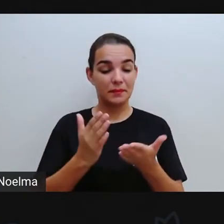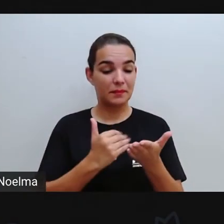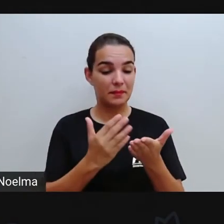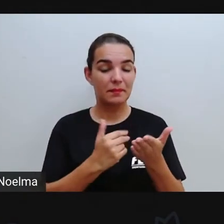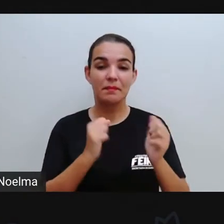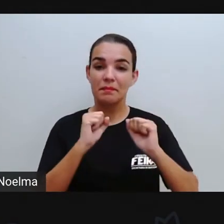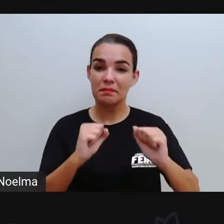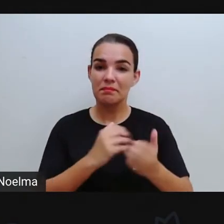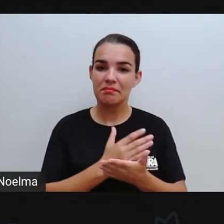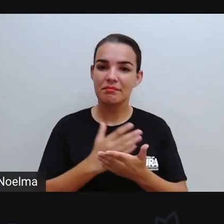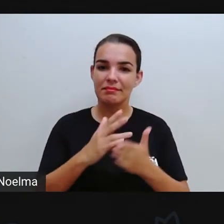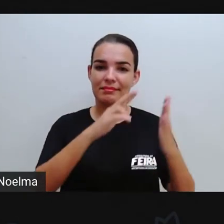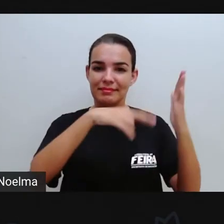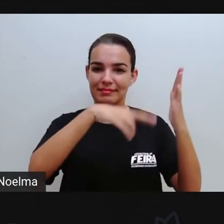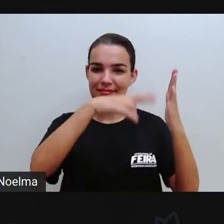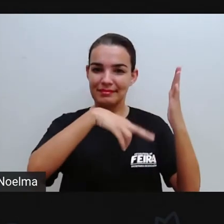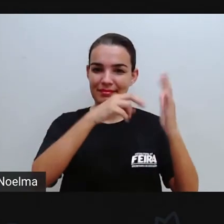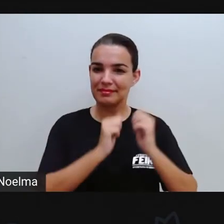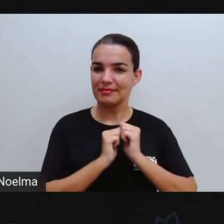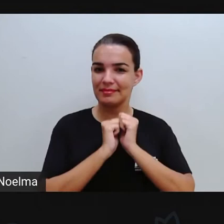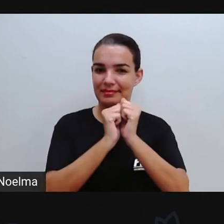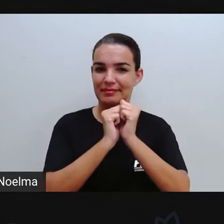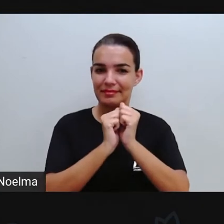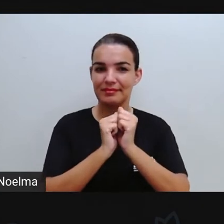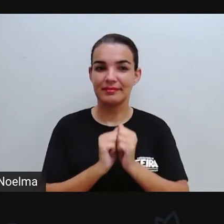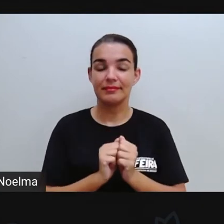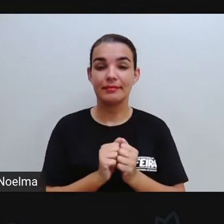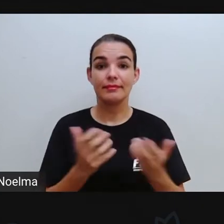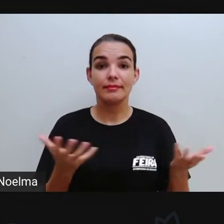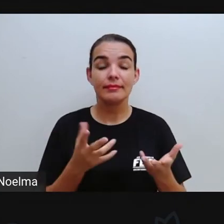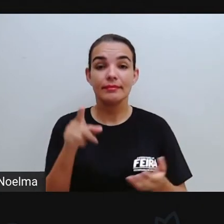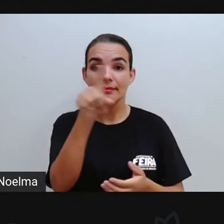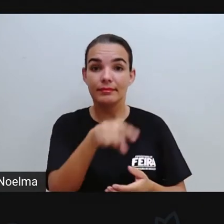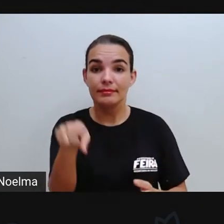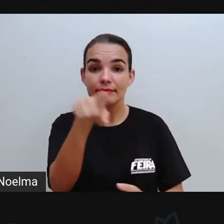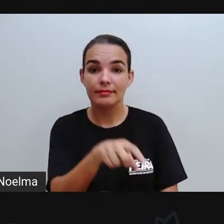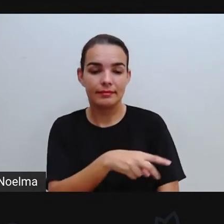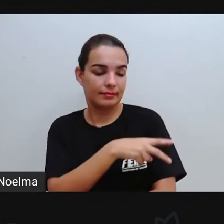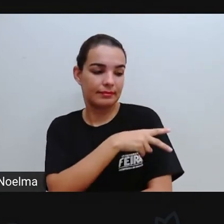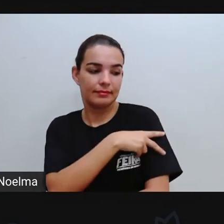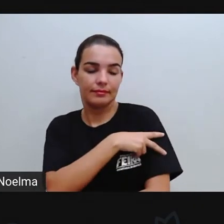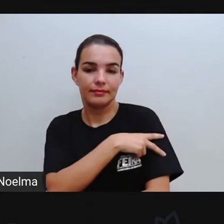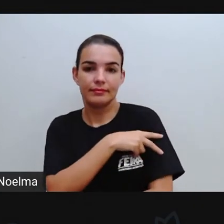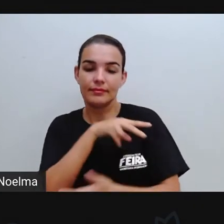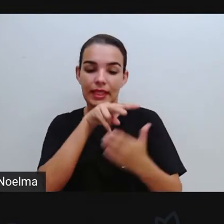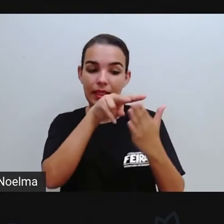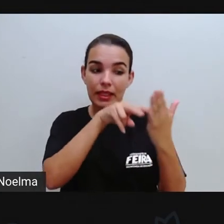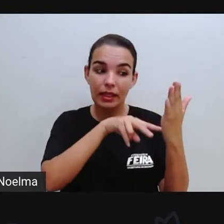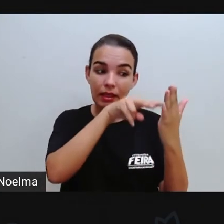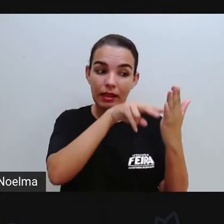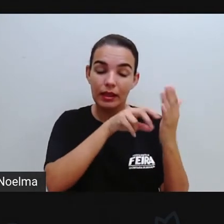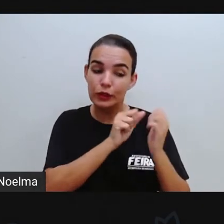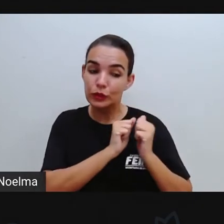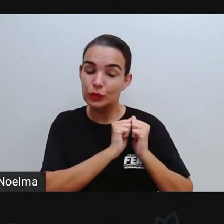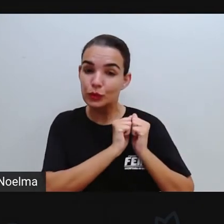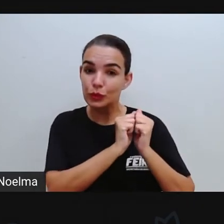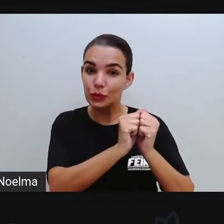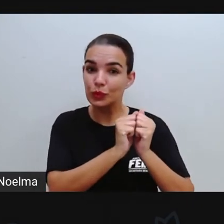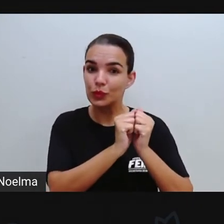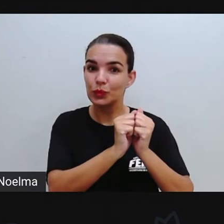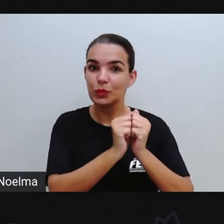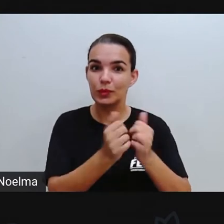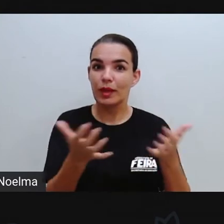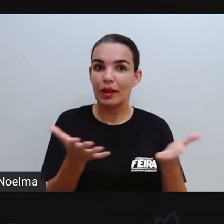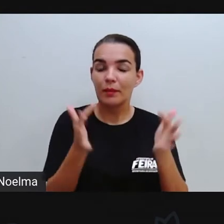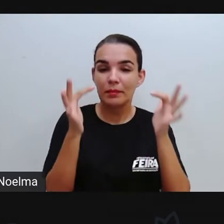gente fazer essa leitura juntinho. E aí eu vou pedir para o segundo ano ler com bastante atenção junto com a Pró,